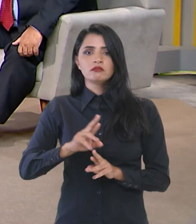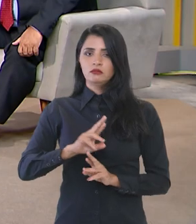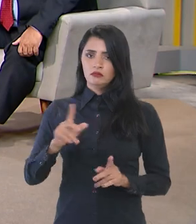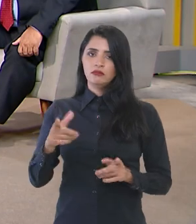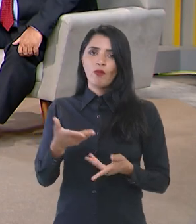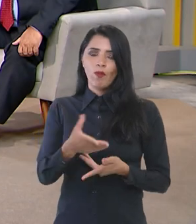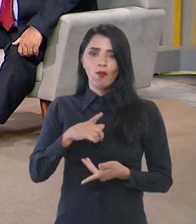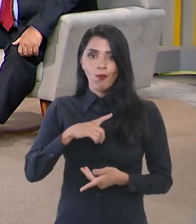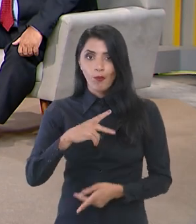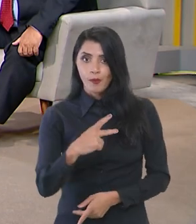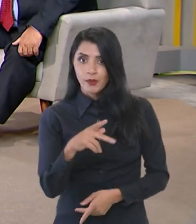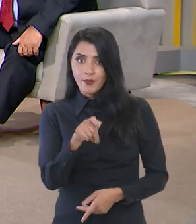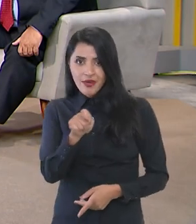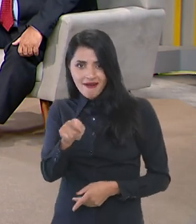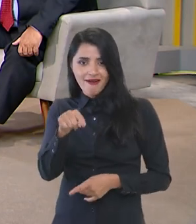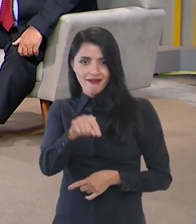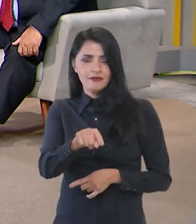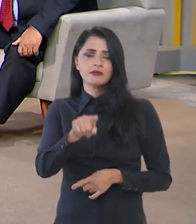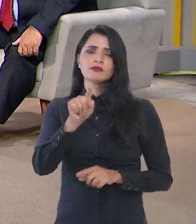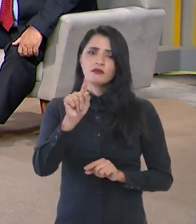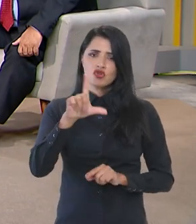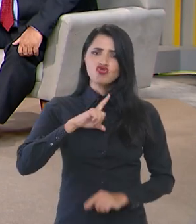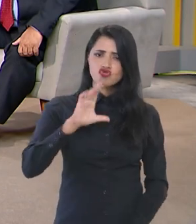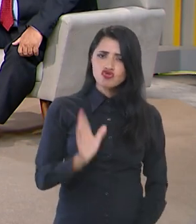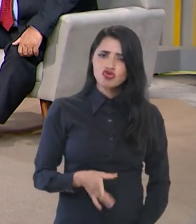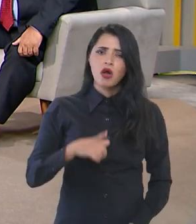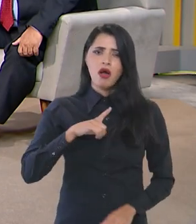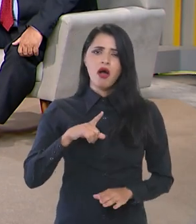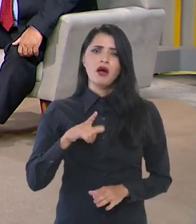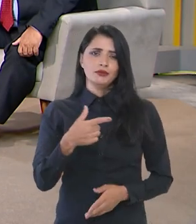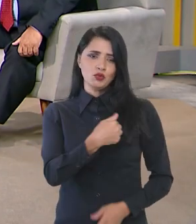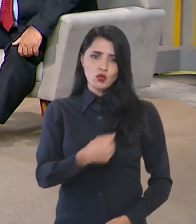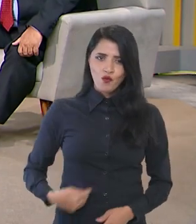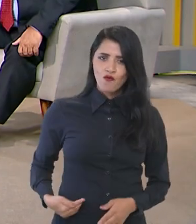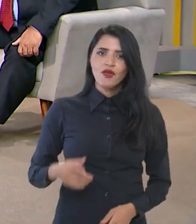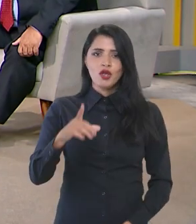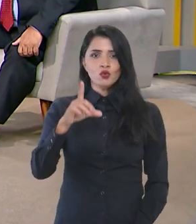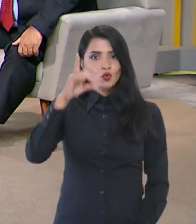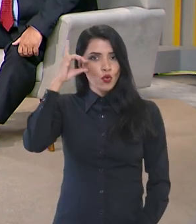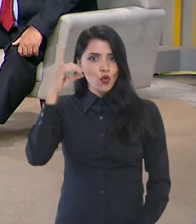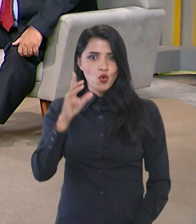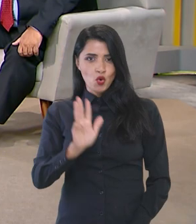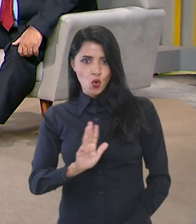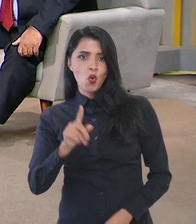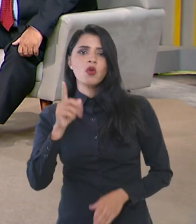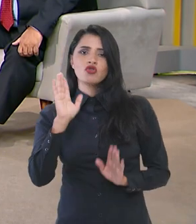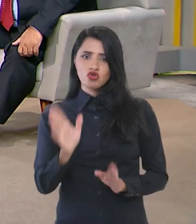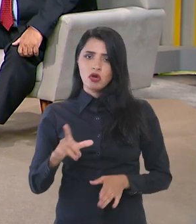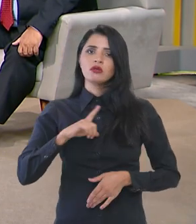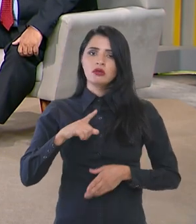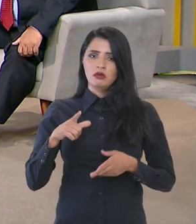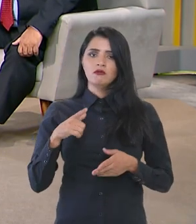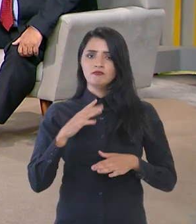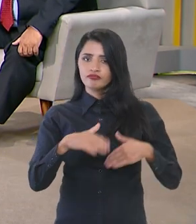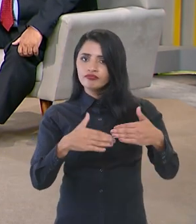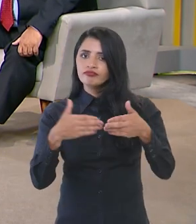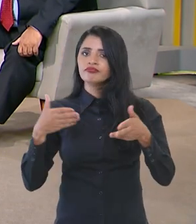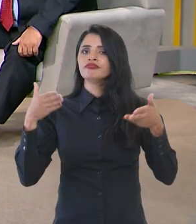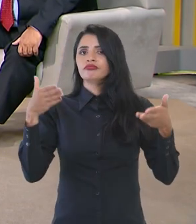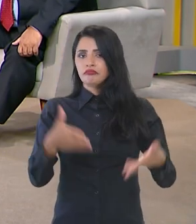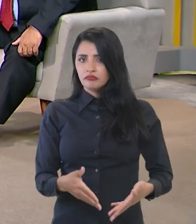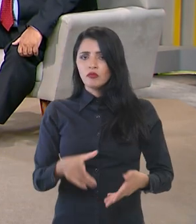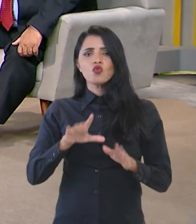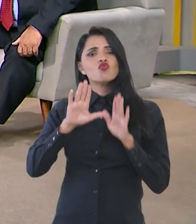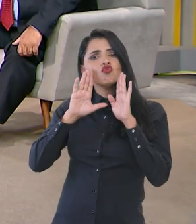O PPA, propriamente, teve já nos governos Lula e Dilma processos participativos que